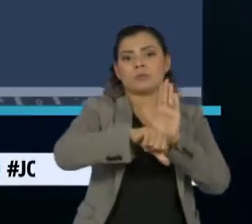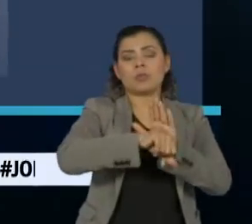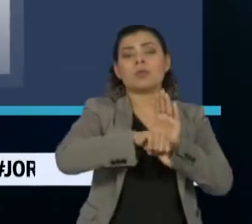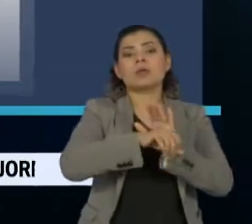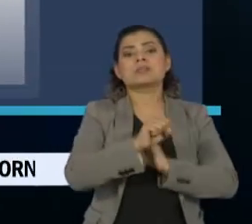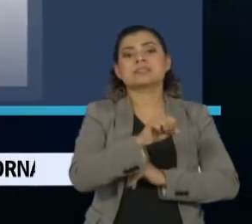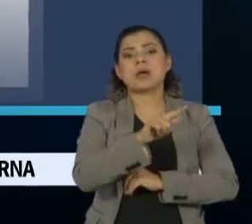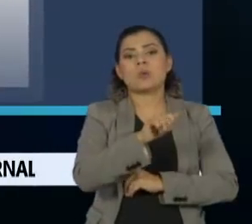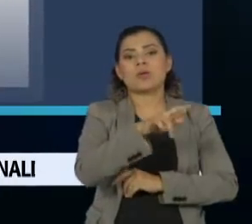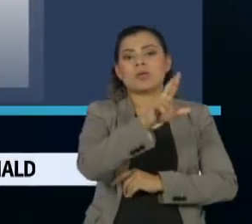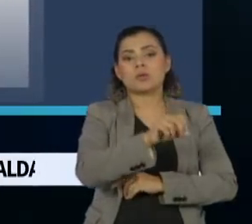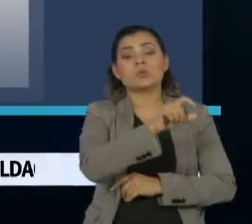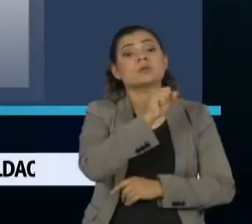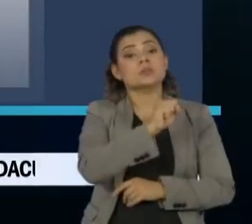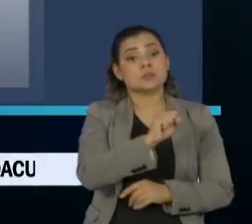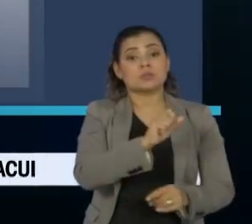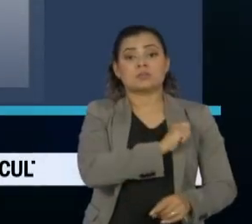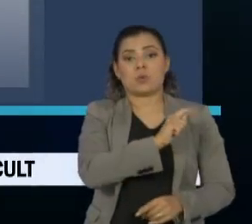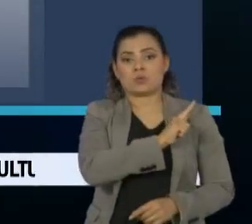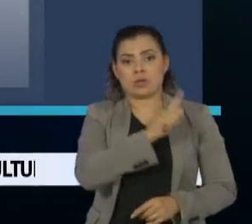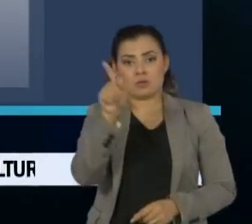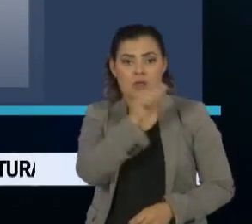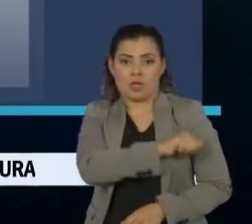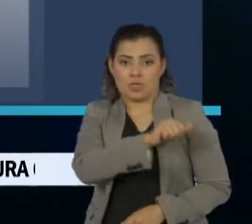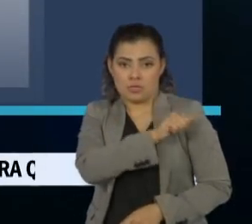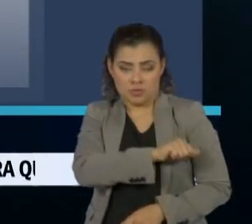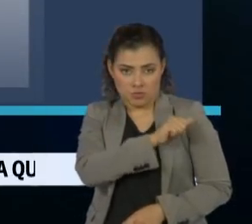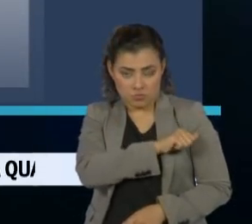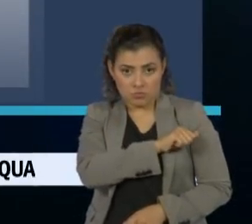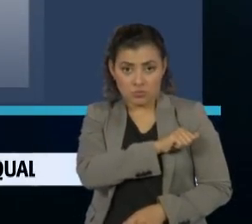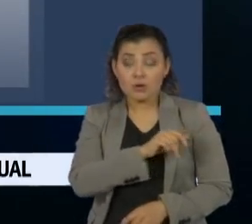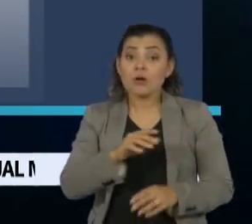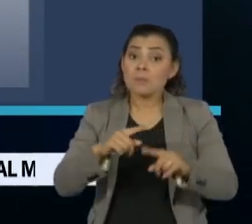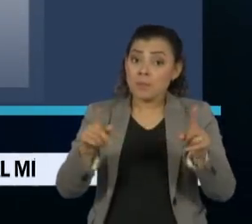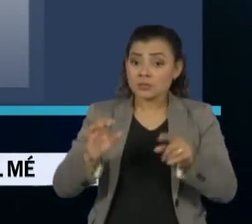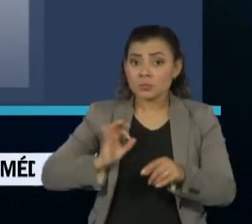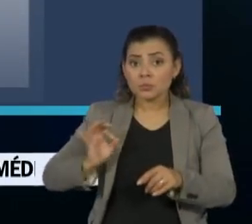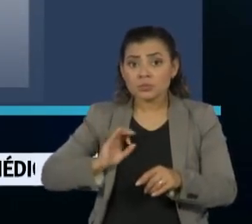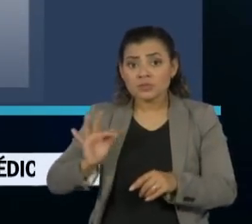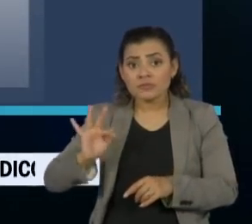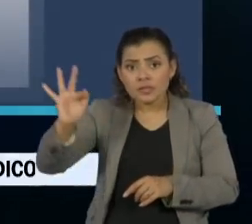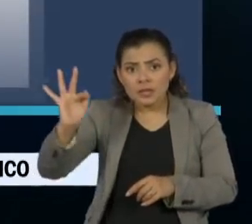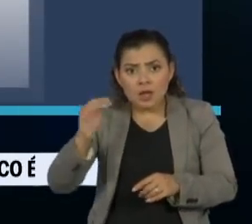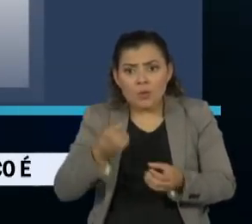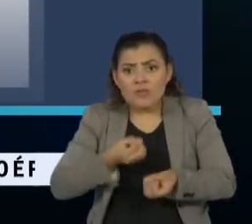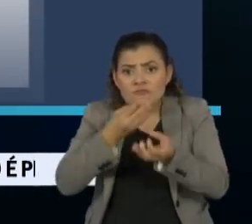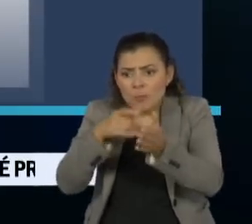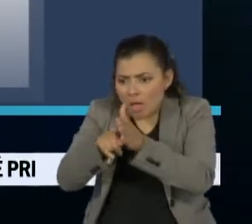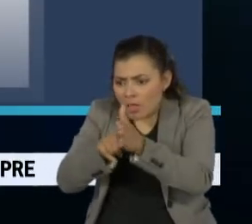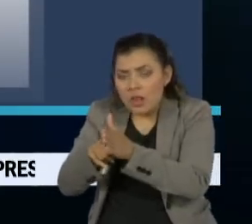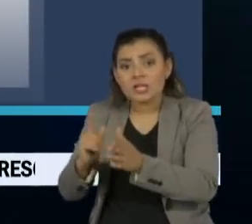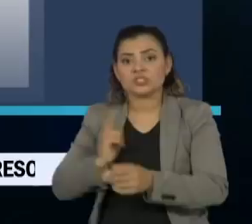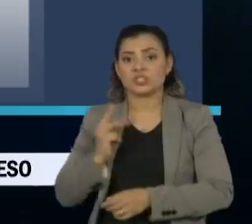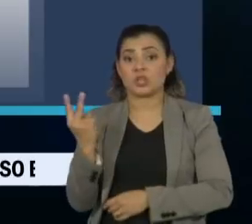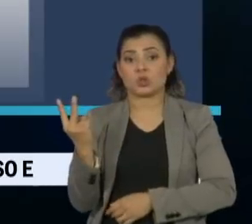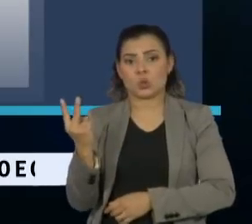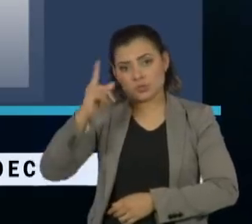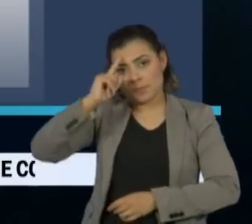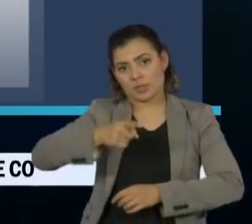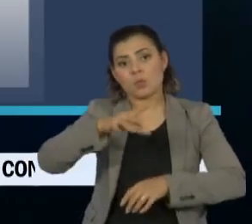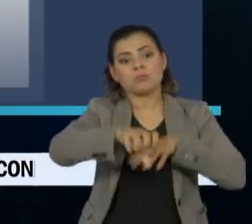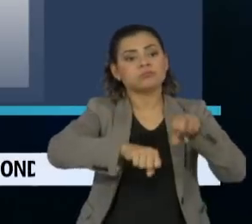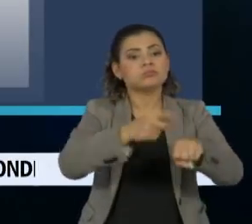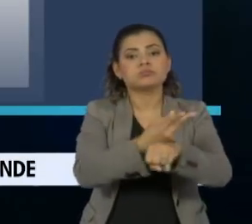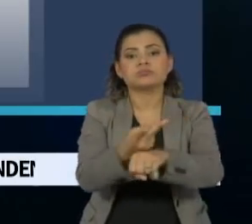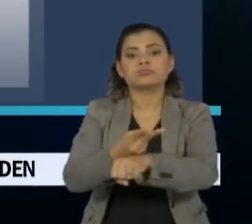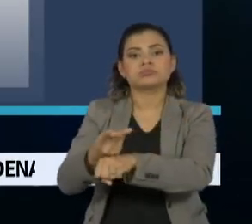Salgueiro em São Gonçalo na região metropolitana do Rio. Em nota, a Polícia Federal informou que cumpria dois mandados de busca